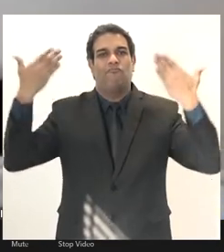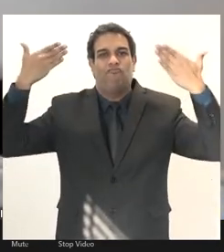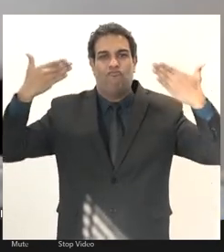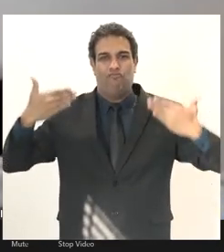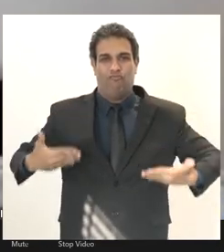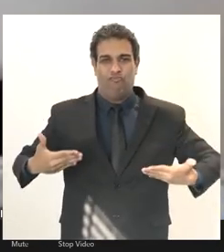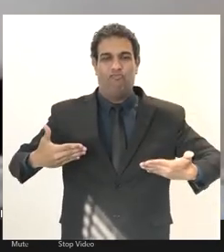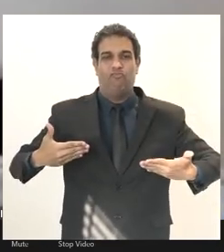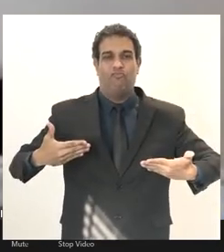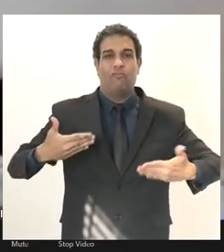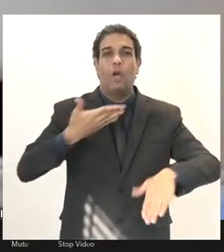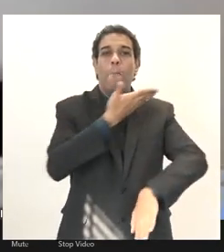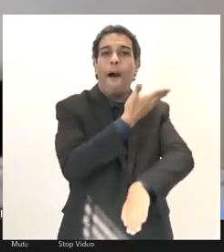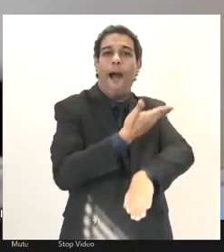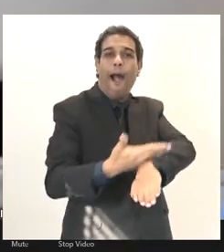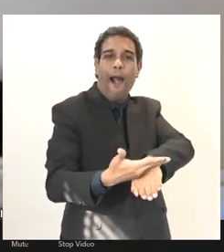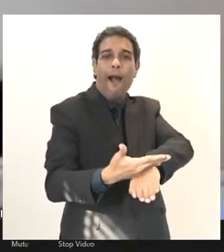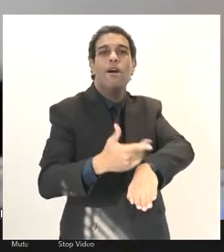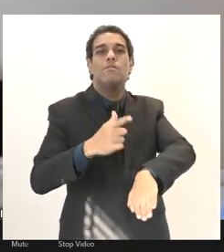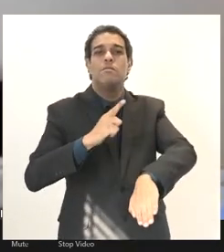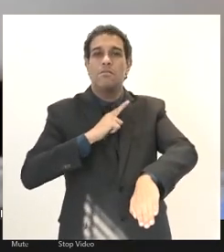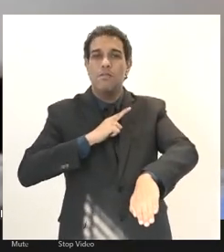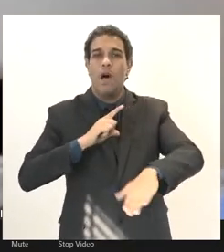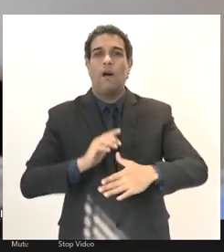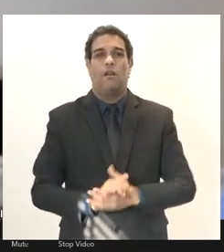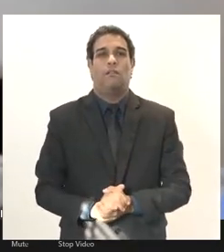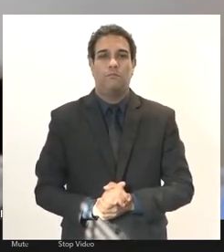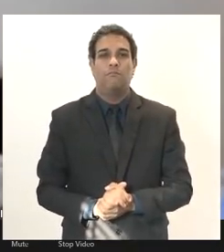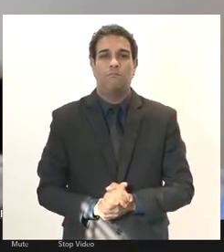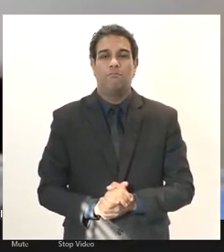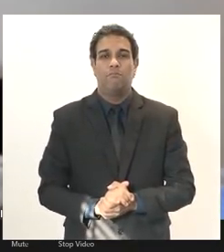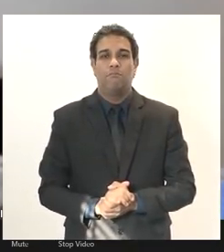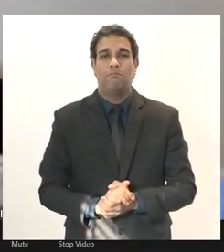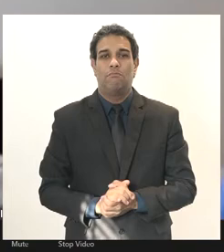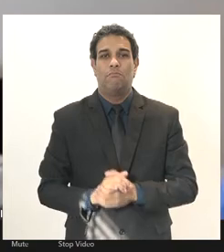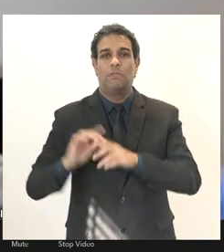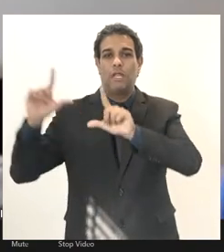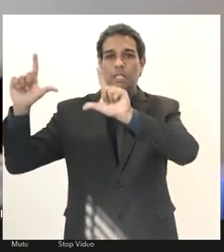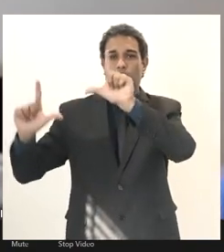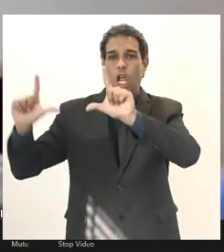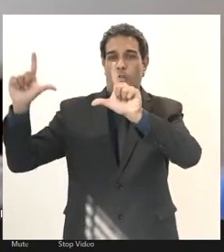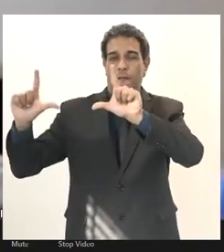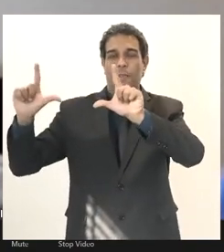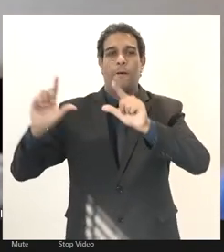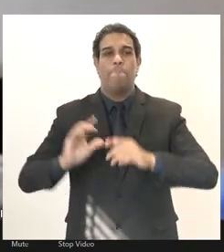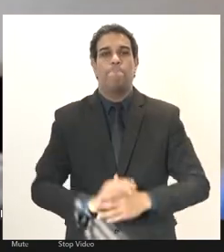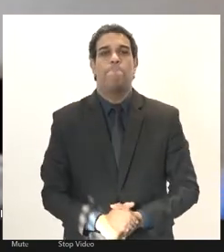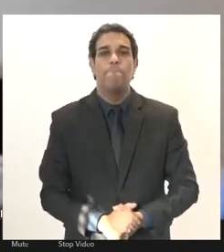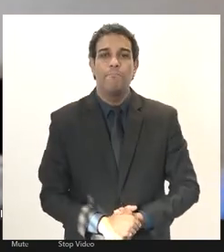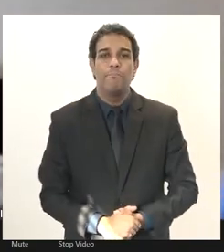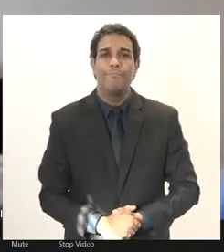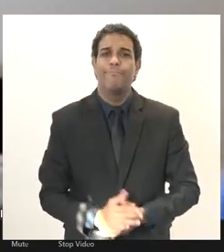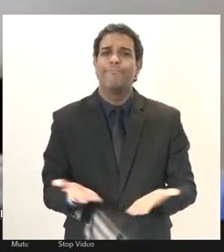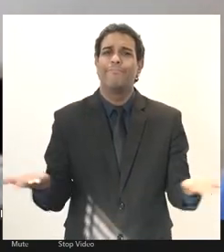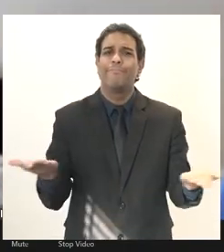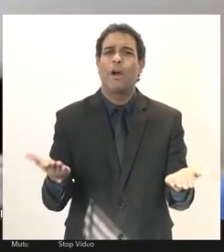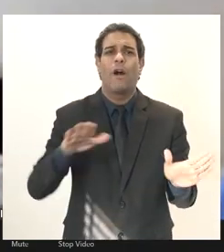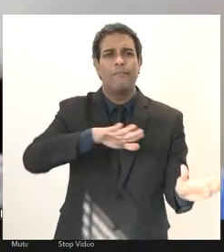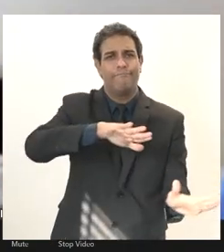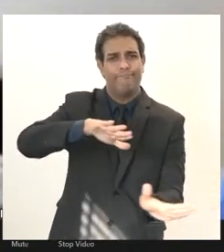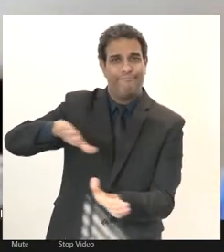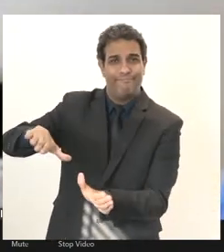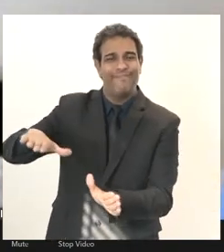parede branca onde aparece ao fundo uma parte da televisão eu quero agradecer